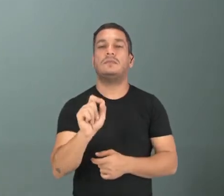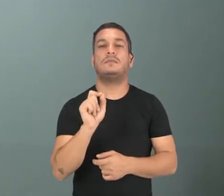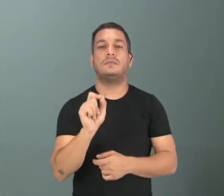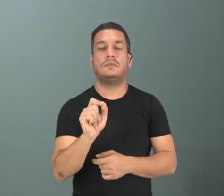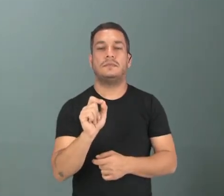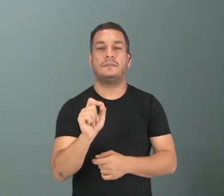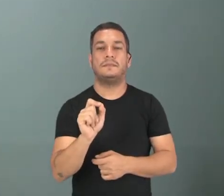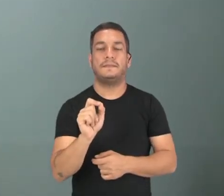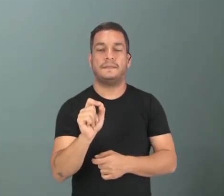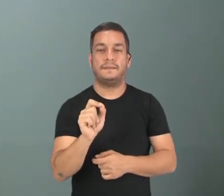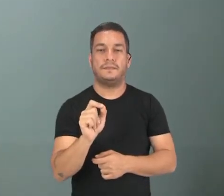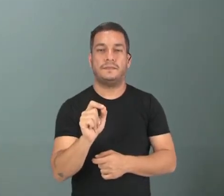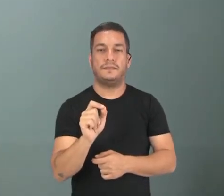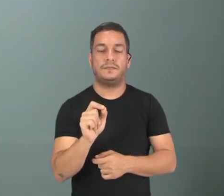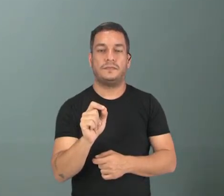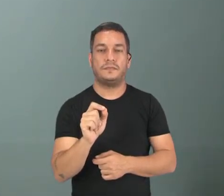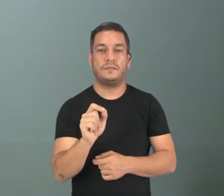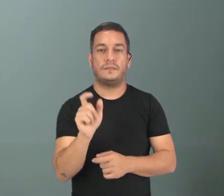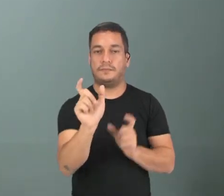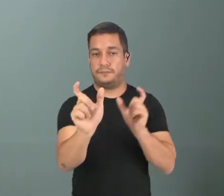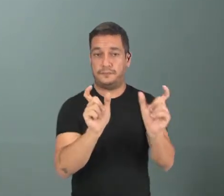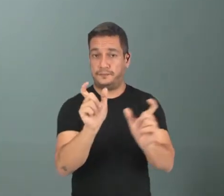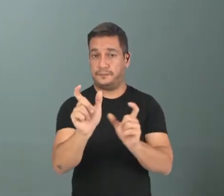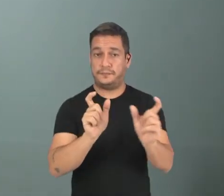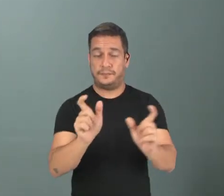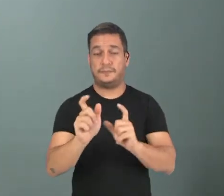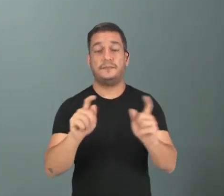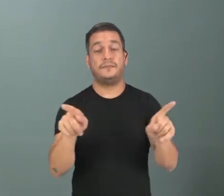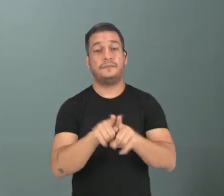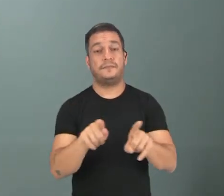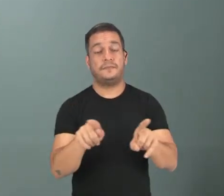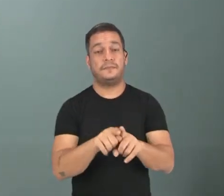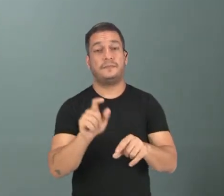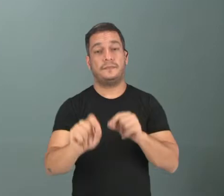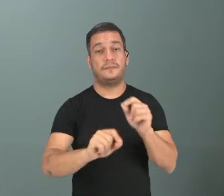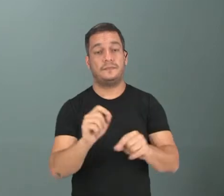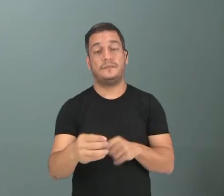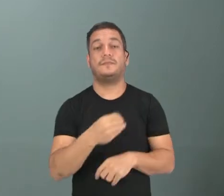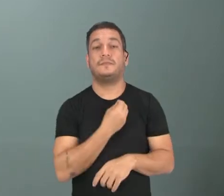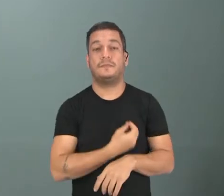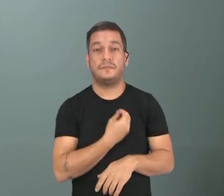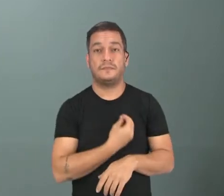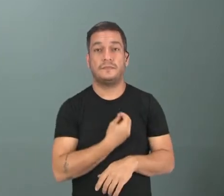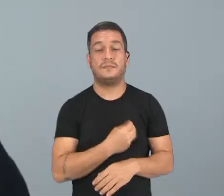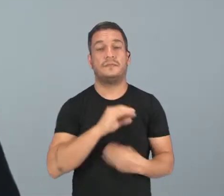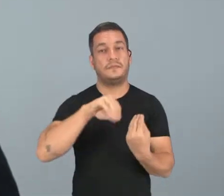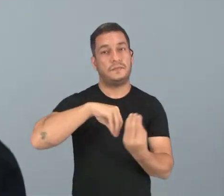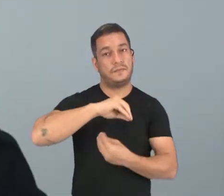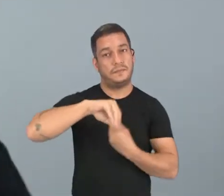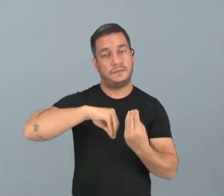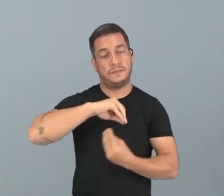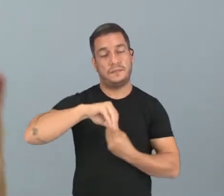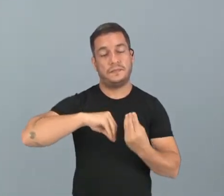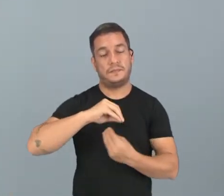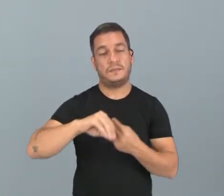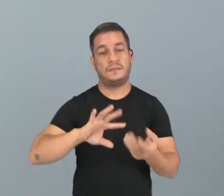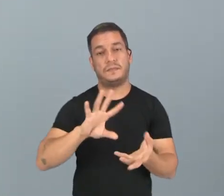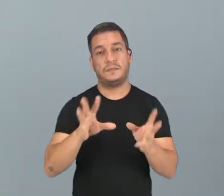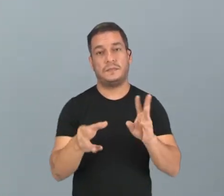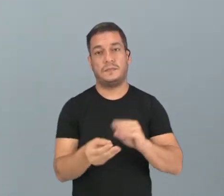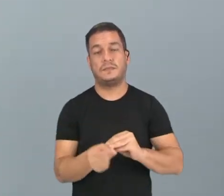palavras que também fazem parte, que acabou se misturando e